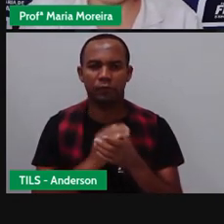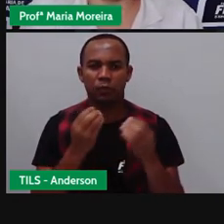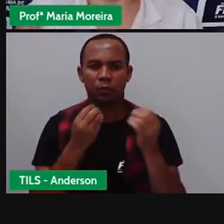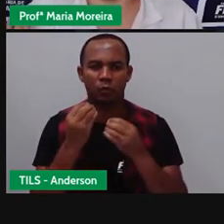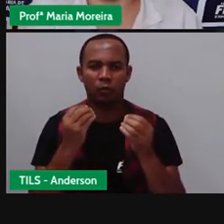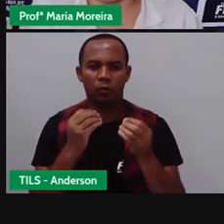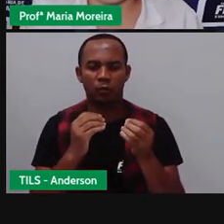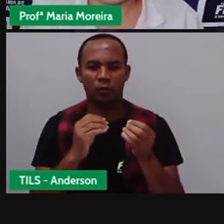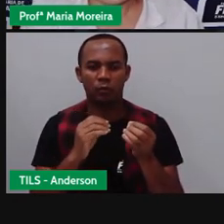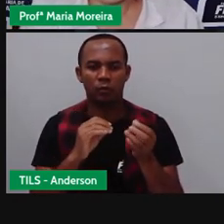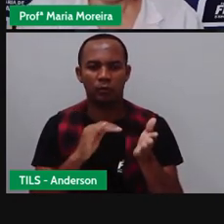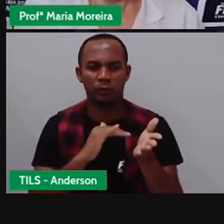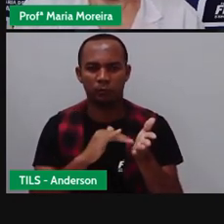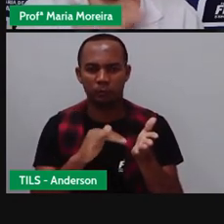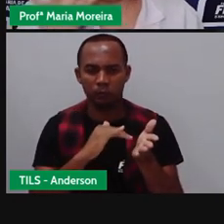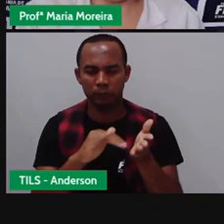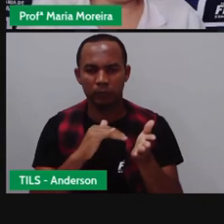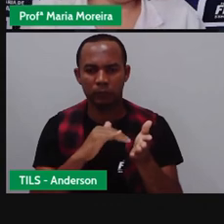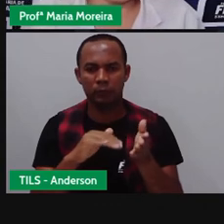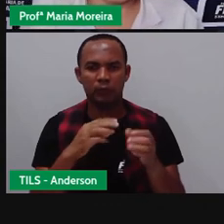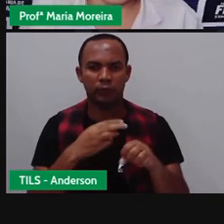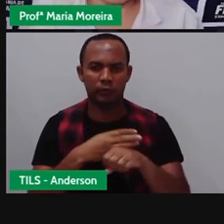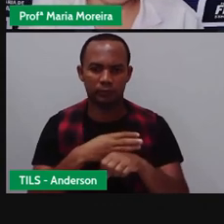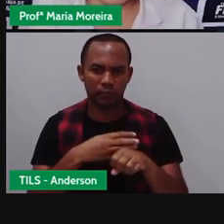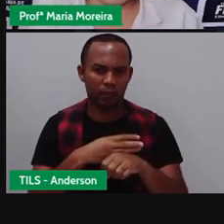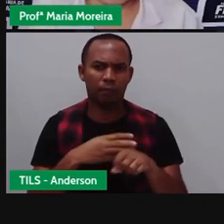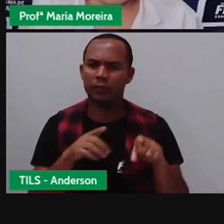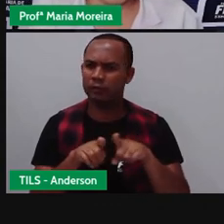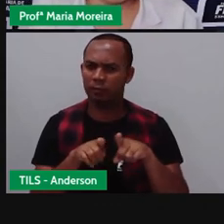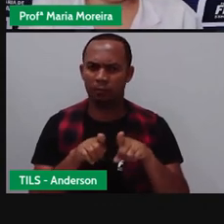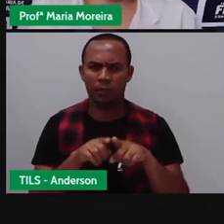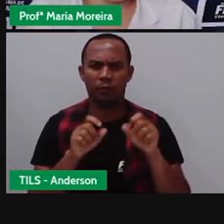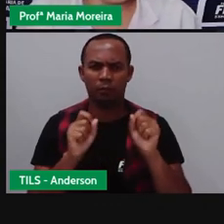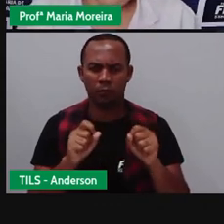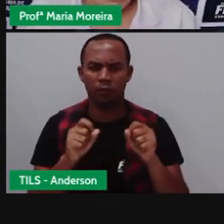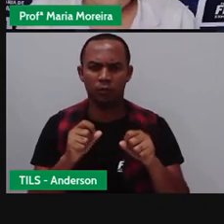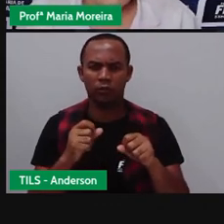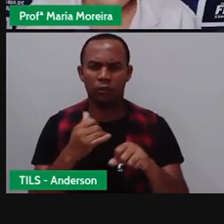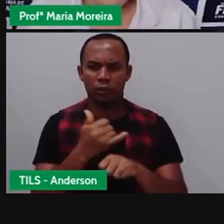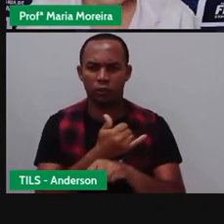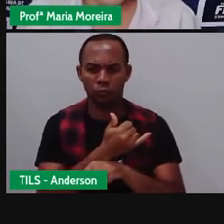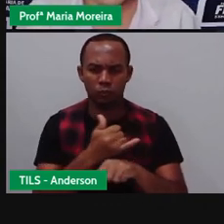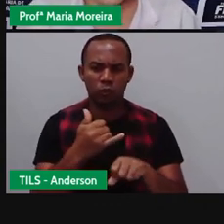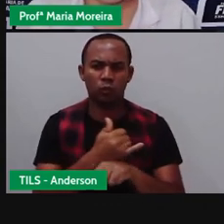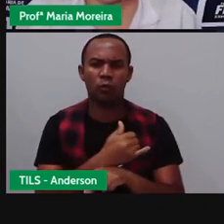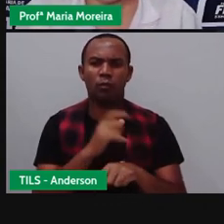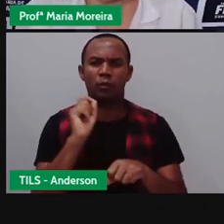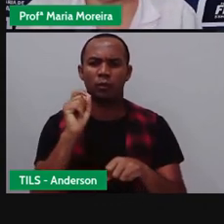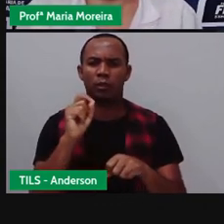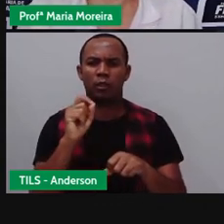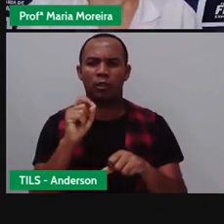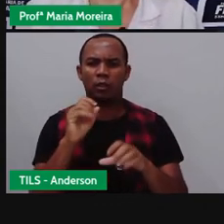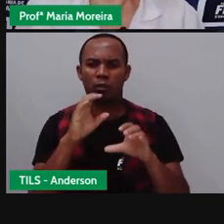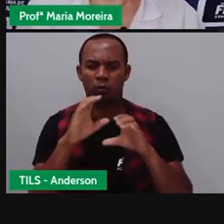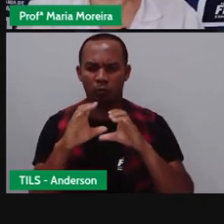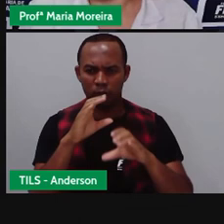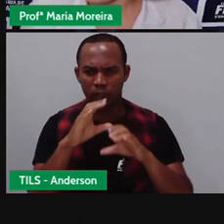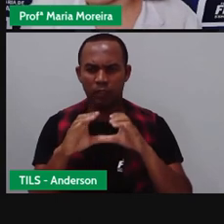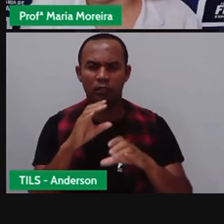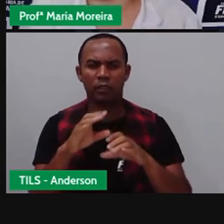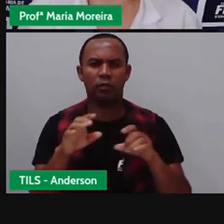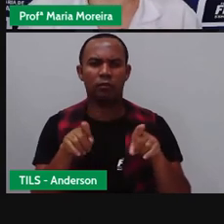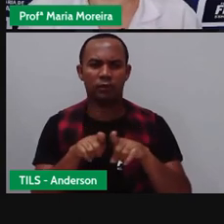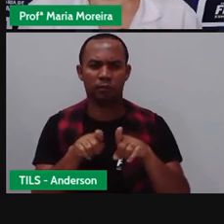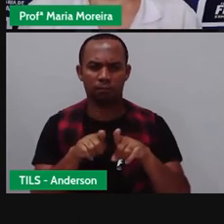WhatsApp, através do Telegram. Vocês estão nos assistindo aí através do YouTube, que é uma ferramenta de comunicação. Certo? Ao